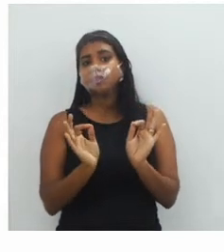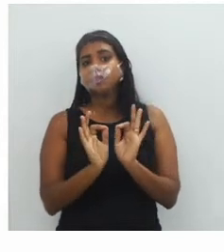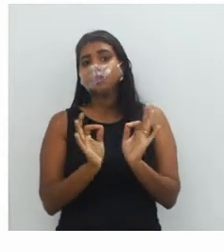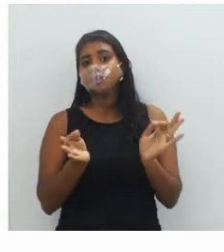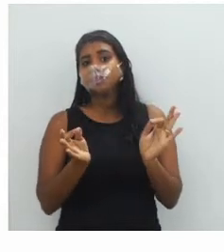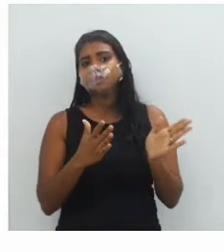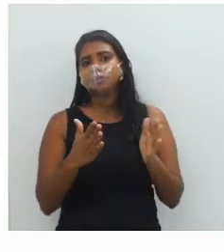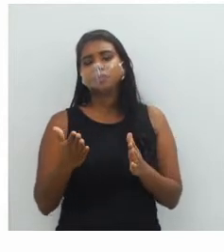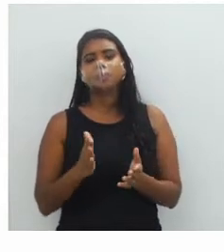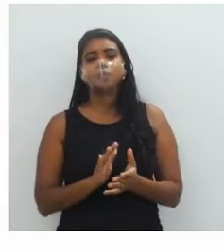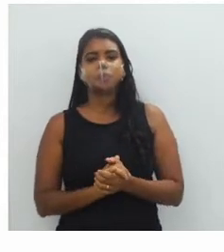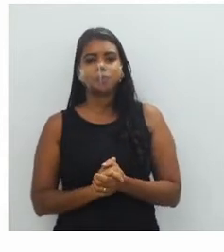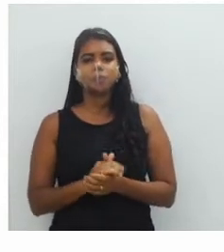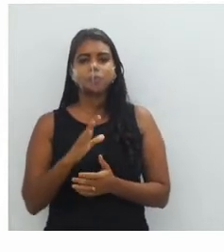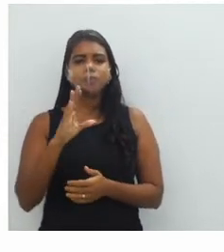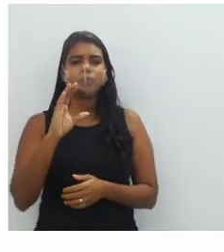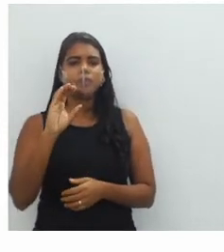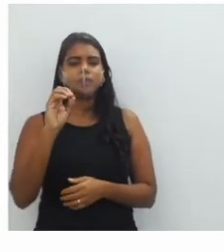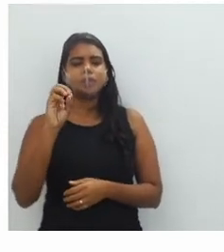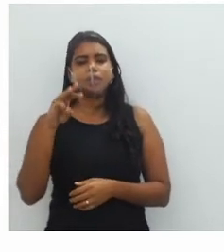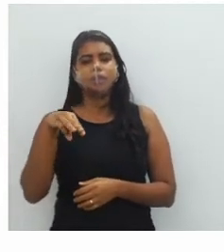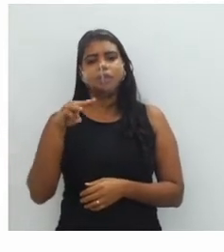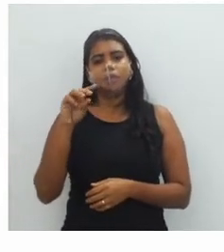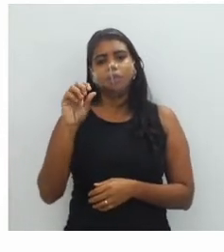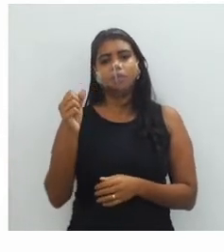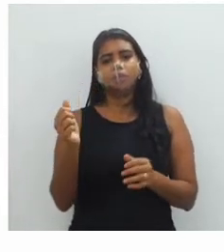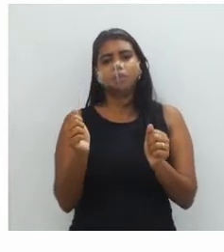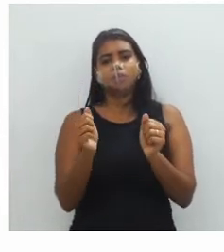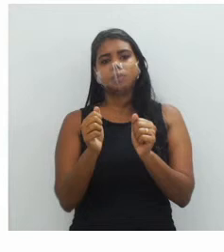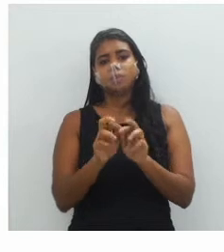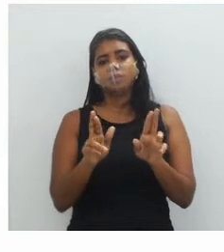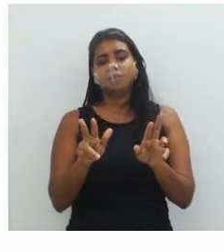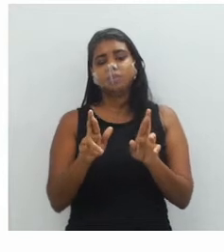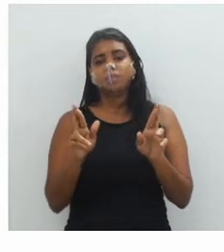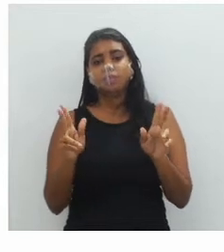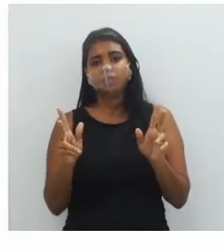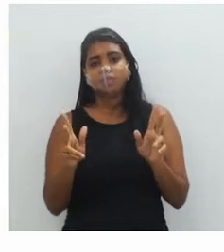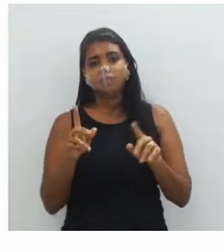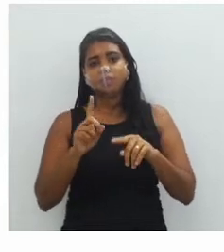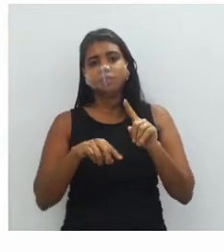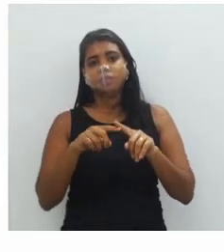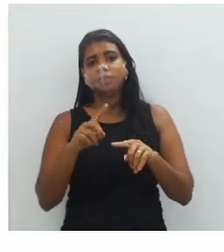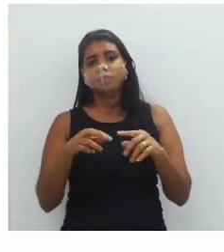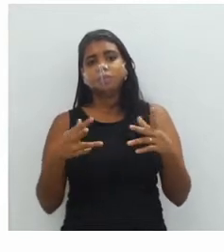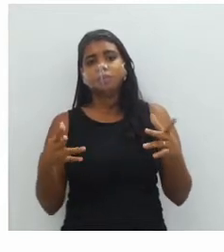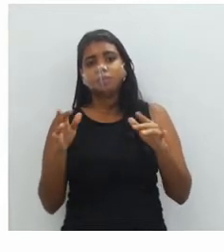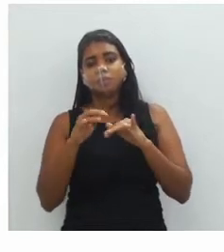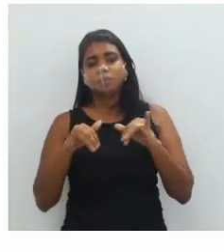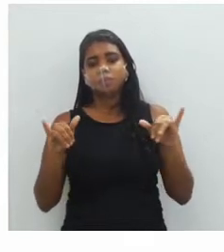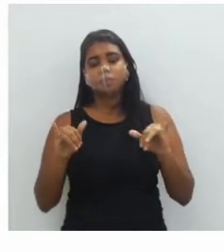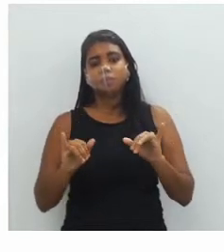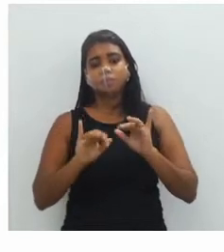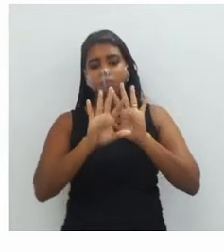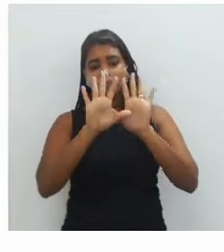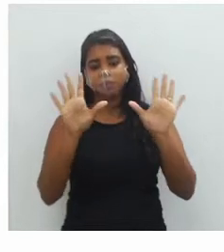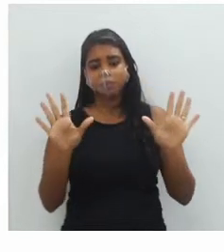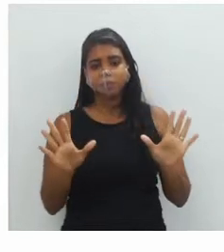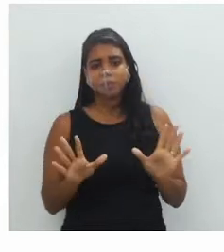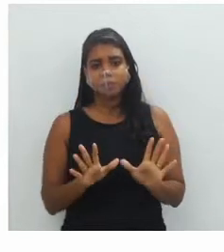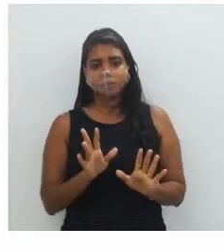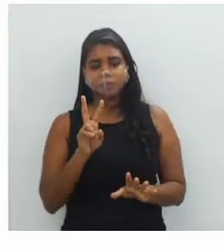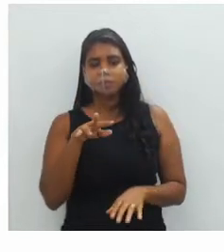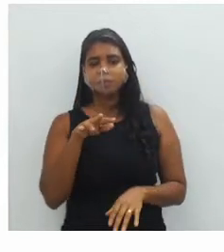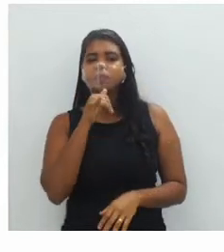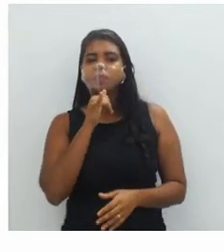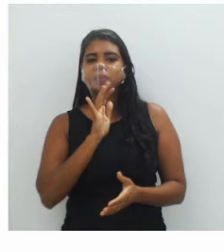composta? São as texturas formadas pela junção de diferentes elementos e informações táteis. Então,